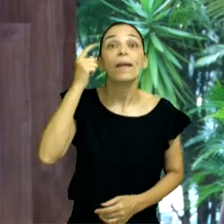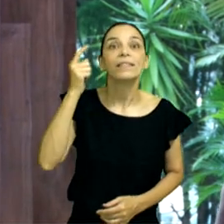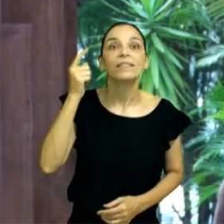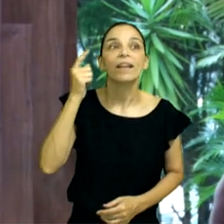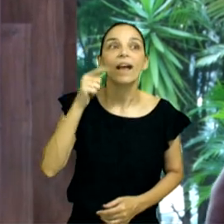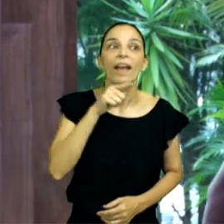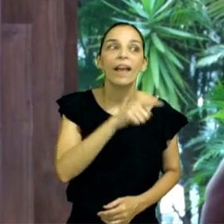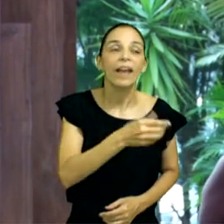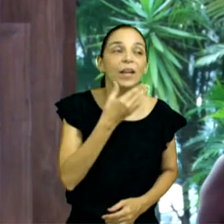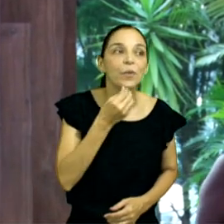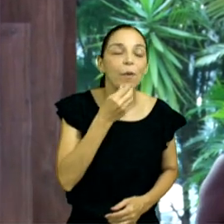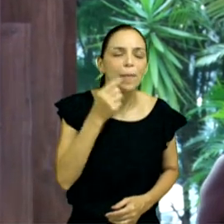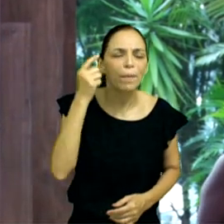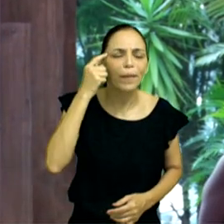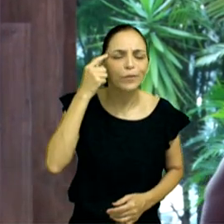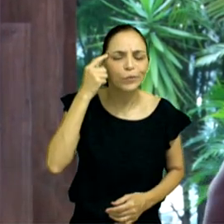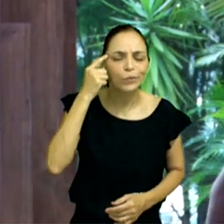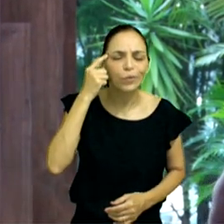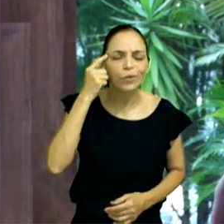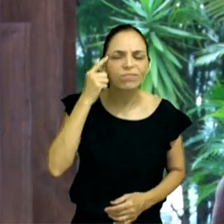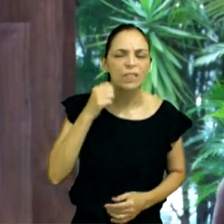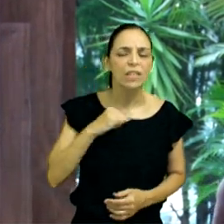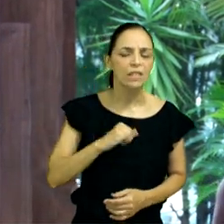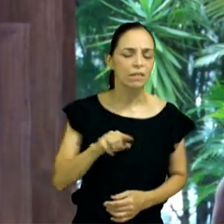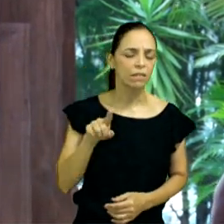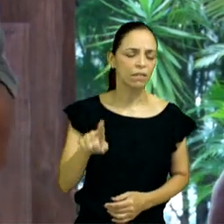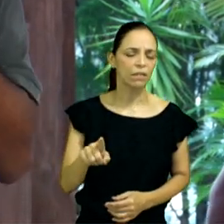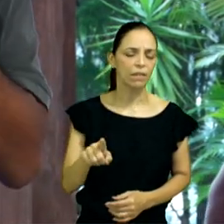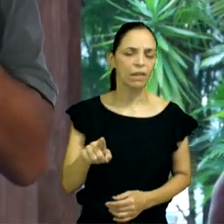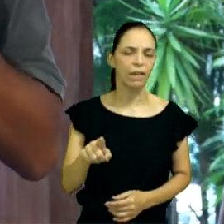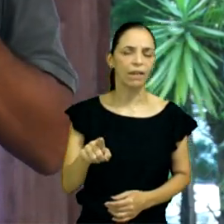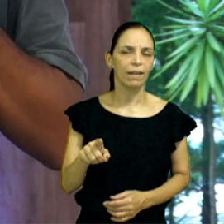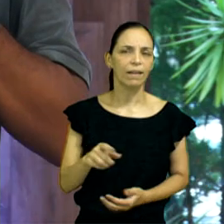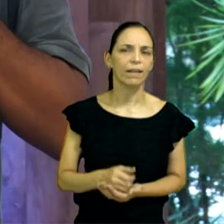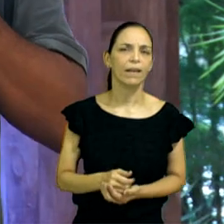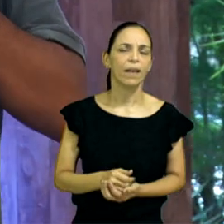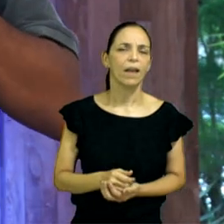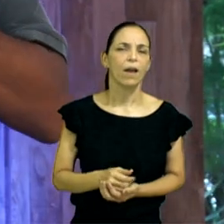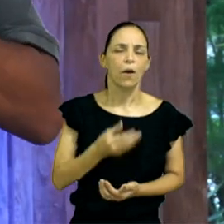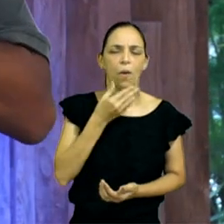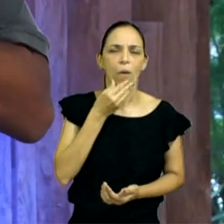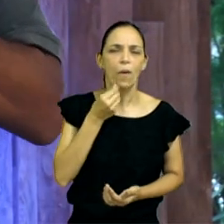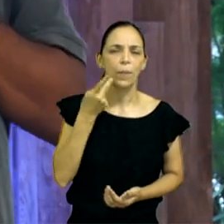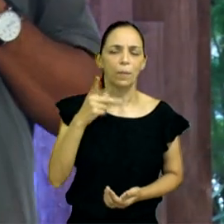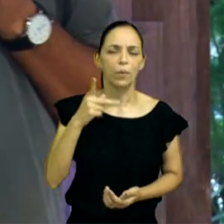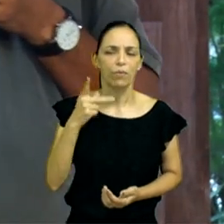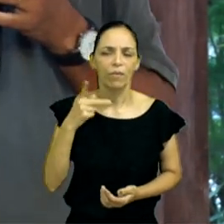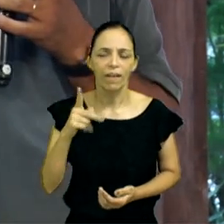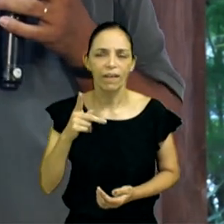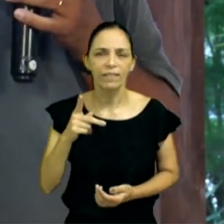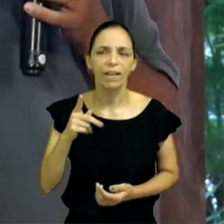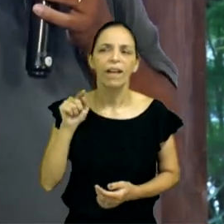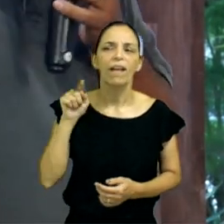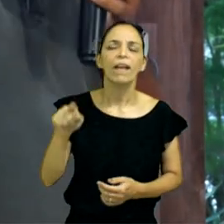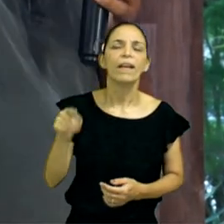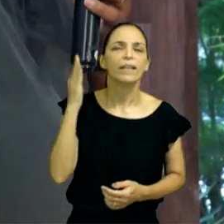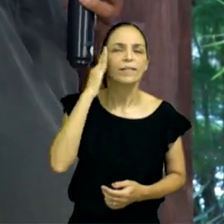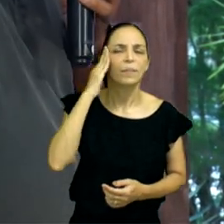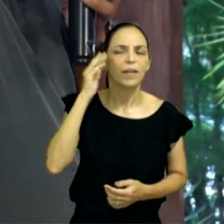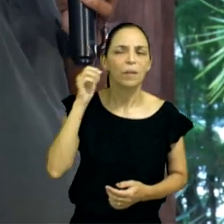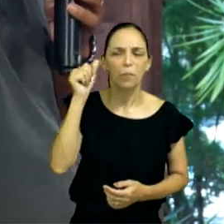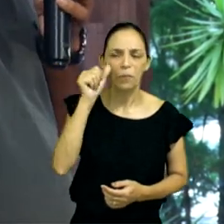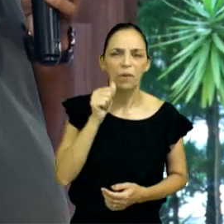esse, se esse Jesusinho aí fosse profeta, saberia quem é essa mulher, que ela não presta, que ela não vale nada.